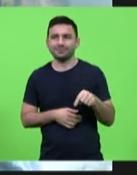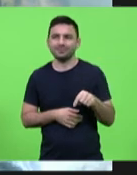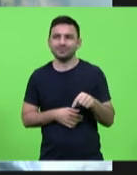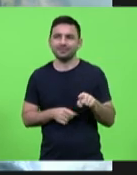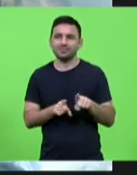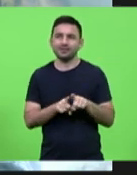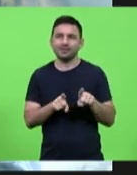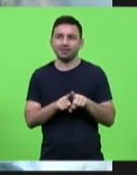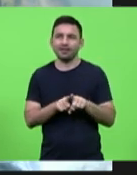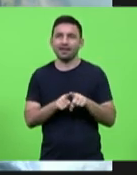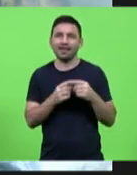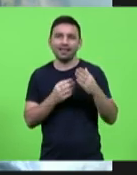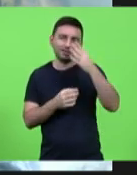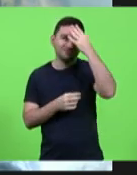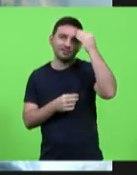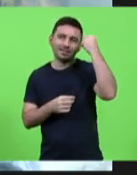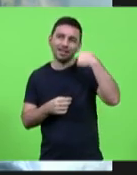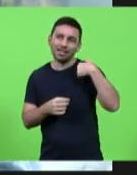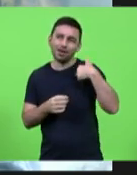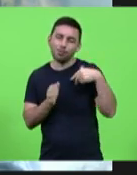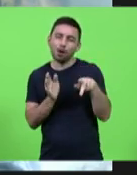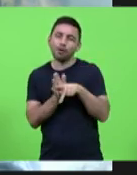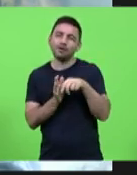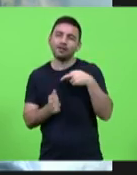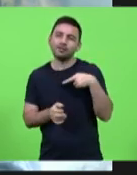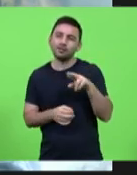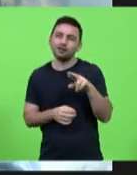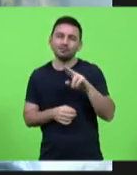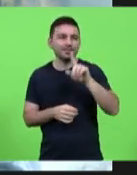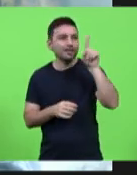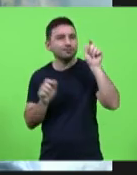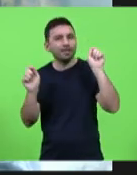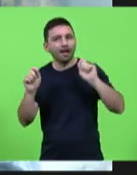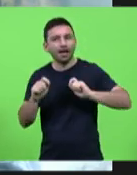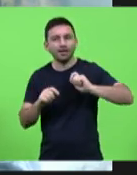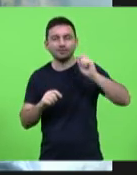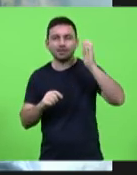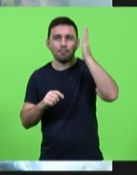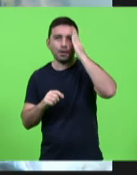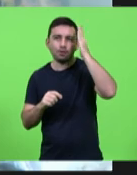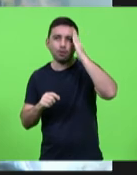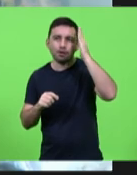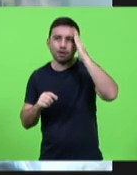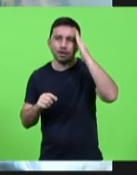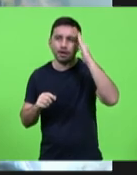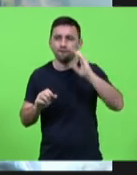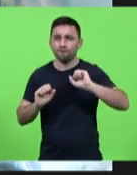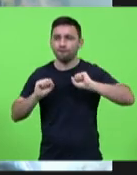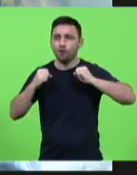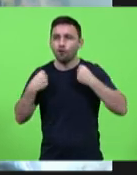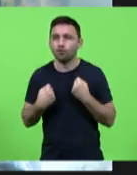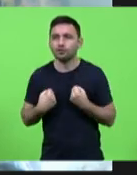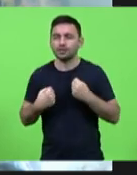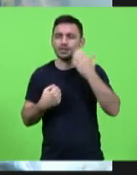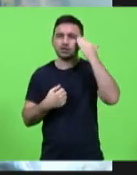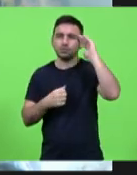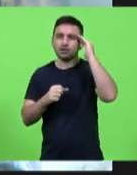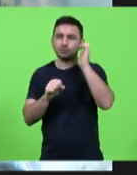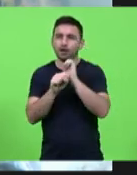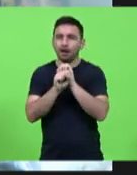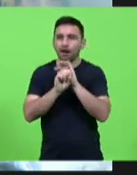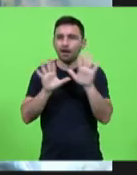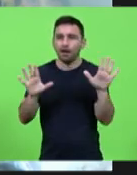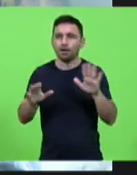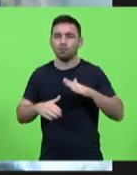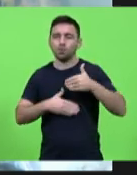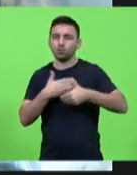como pastora também que eu sou religiosa quero pedir que Deus nos dê sabedoria que nos dê força que nos dê entendimento para que os processos que nós temos